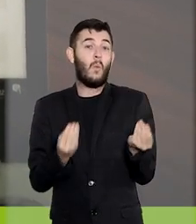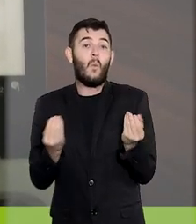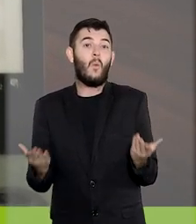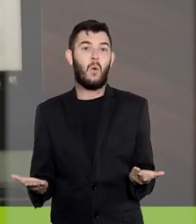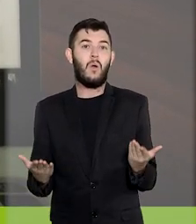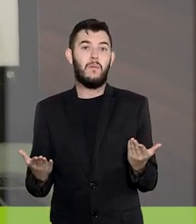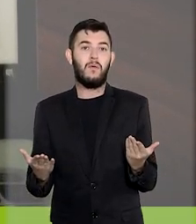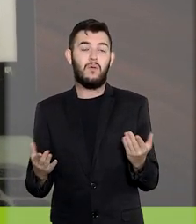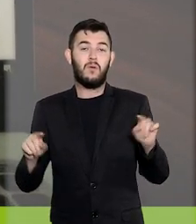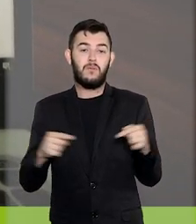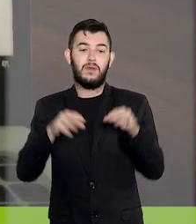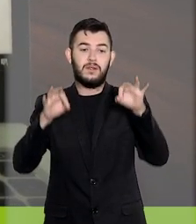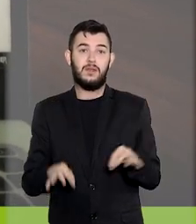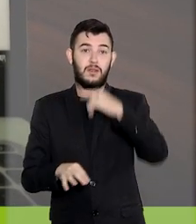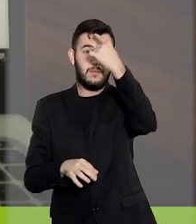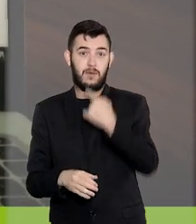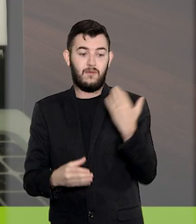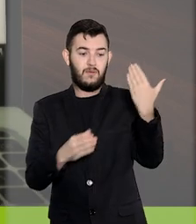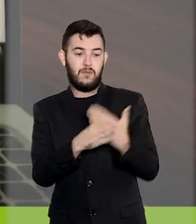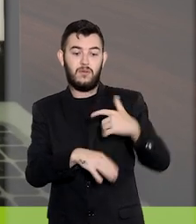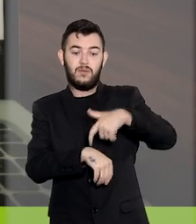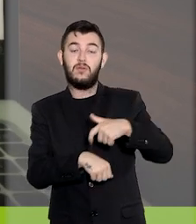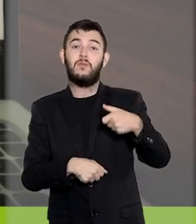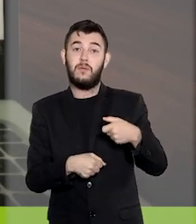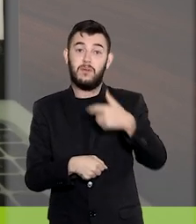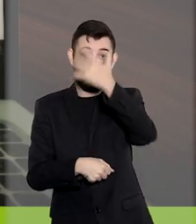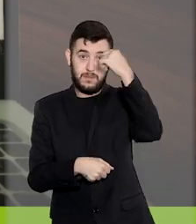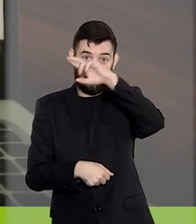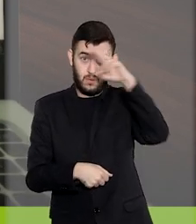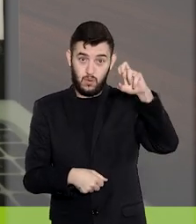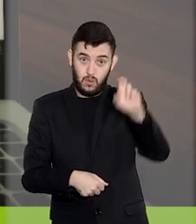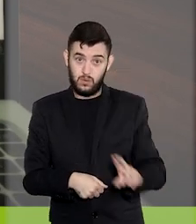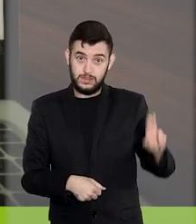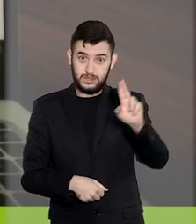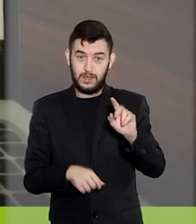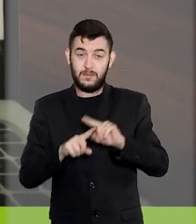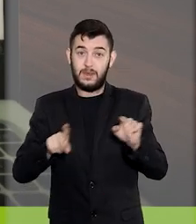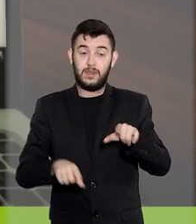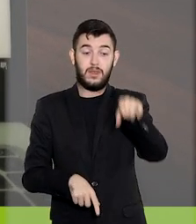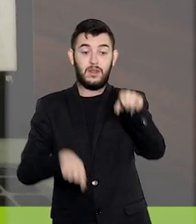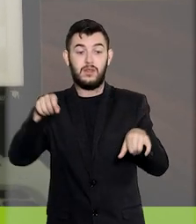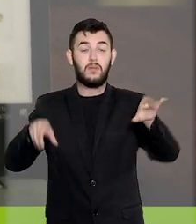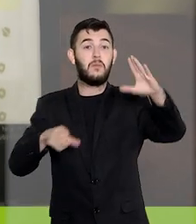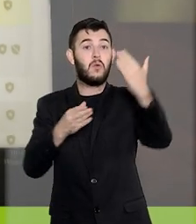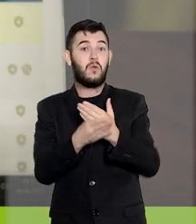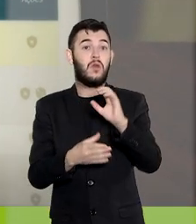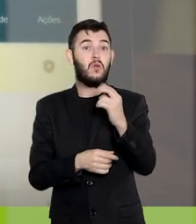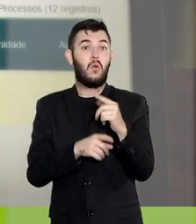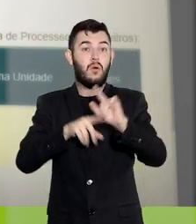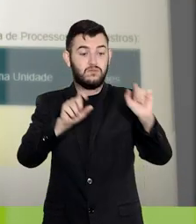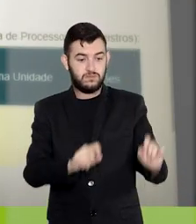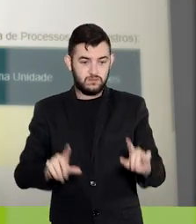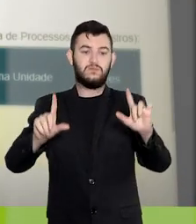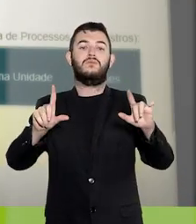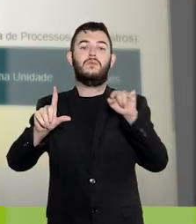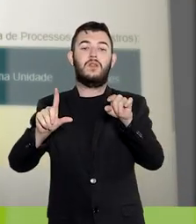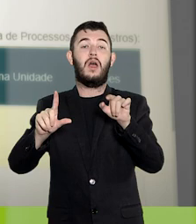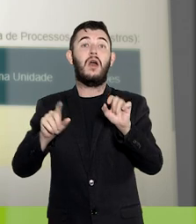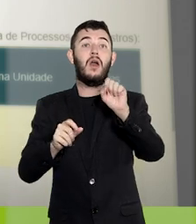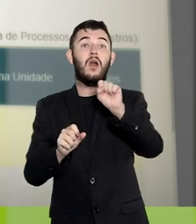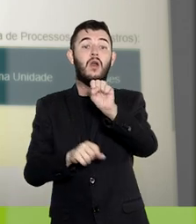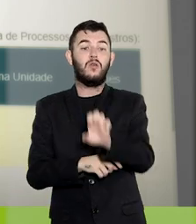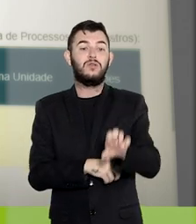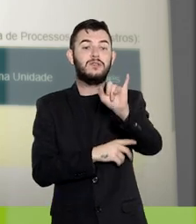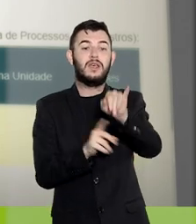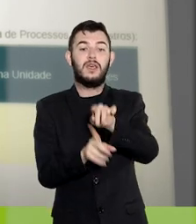conforme a situação das credenciais no momento. Além disso, ao selecionar Processos e clicar neste botão,